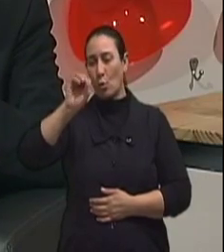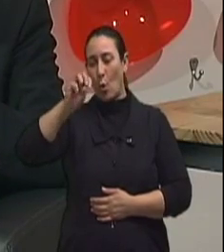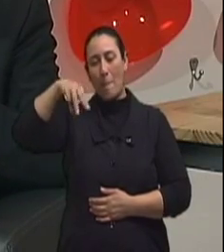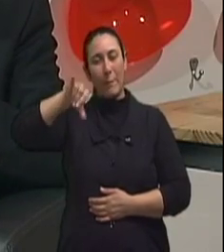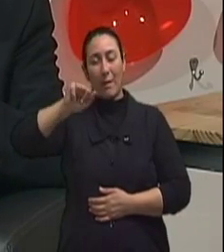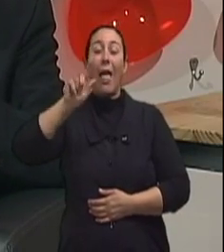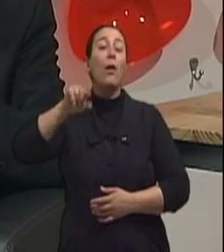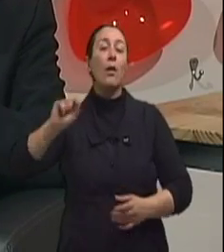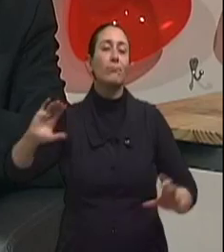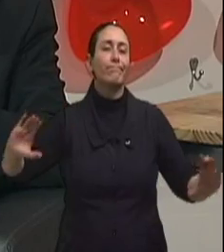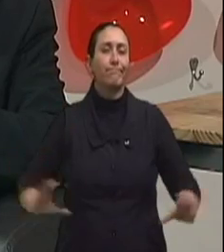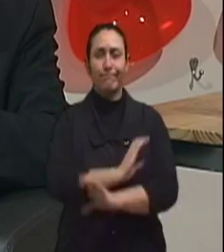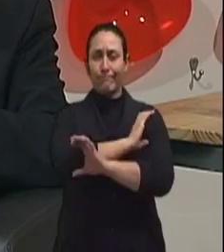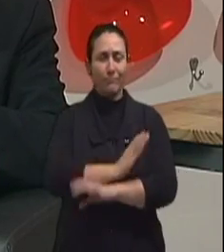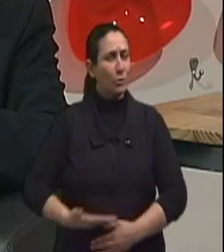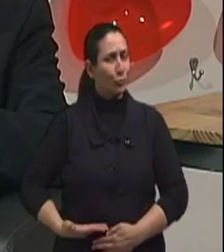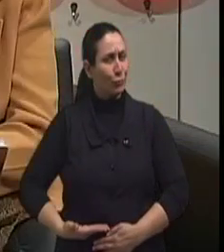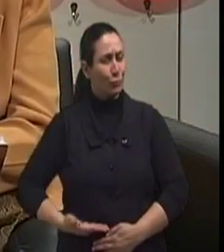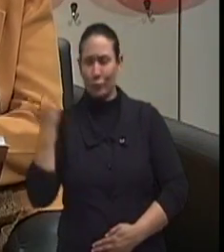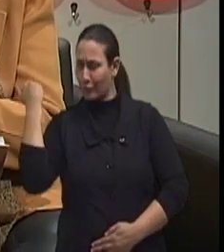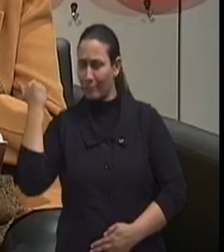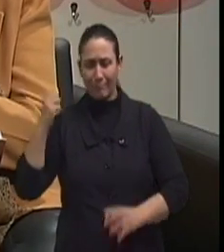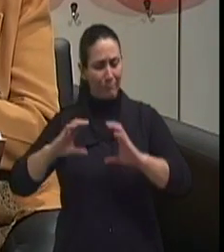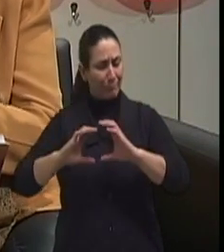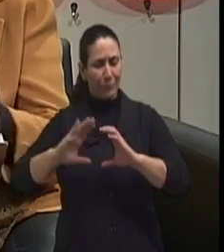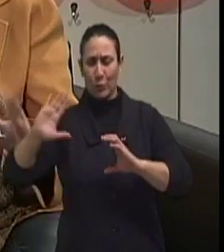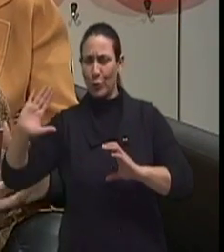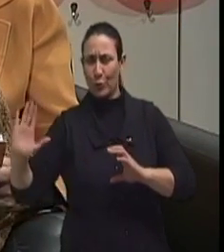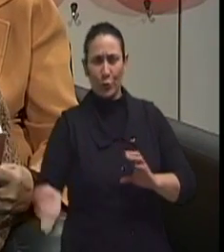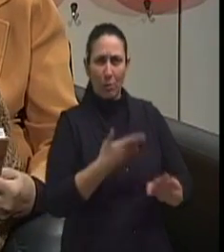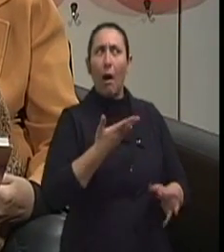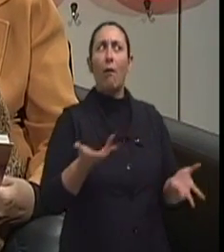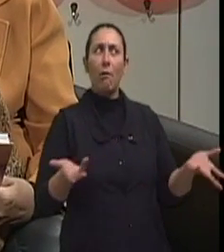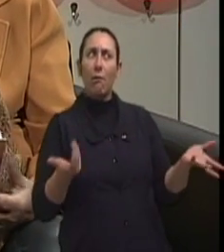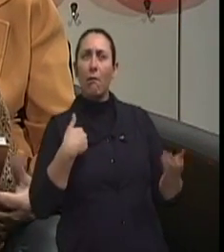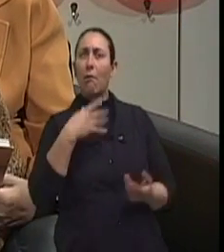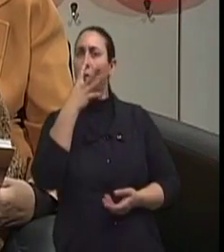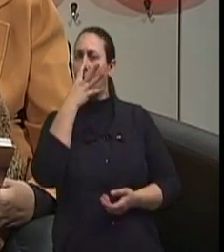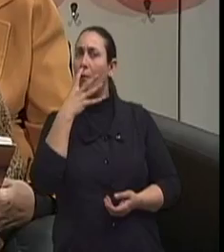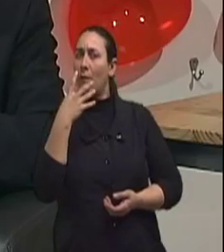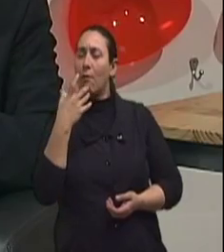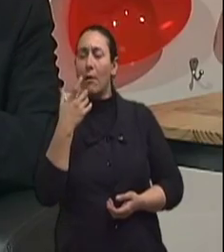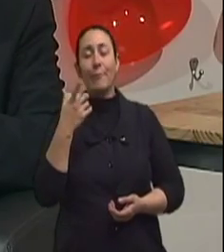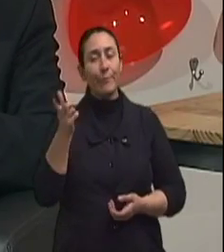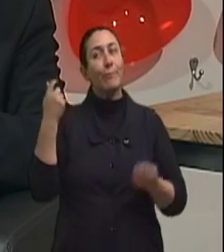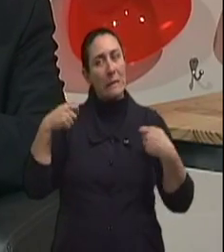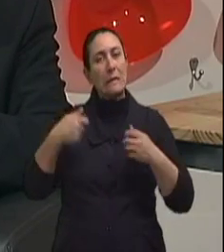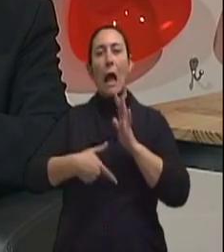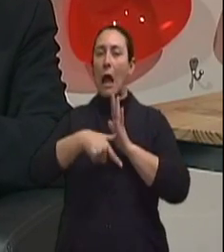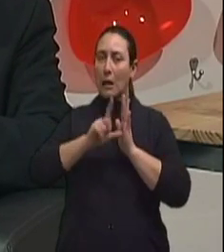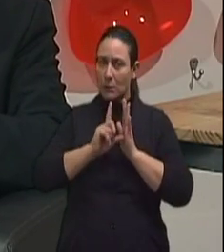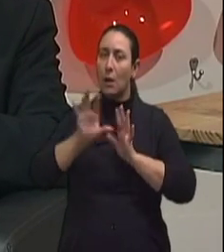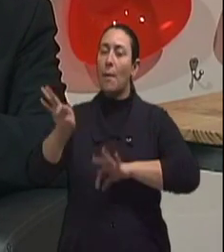nós temos um desafio nutricional. Ah, eu... Tanto antes Eu já vi que estava em frente ao desafio. Tanto antes para preparar o